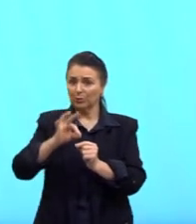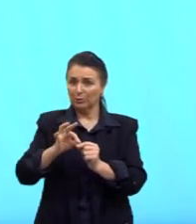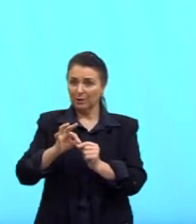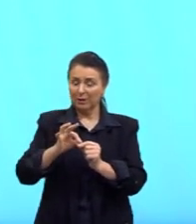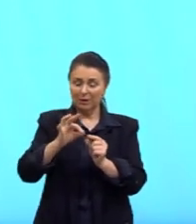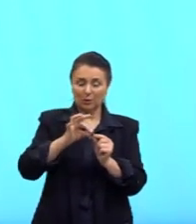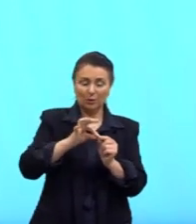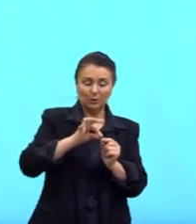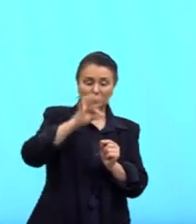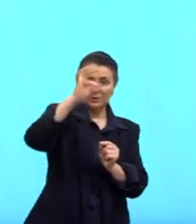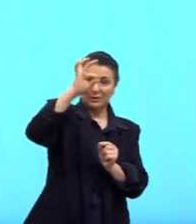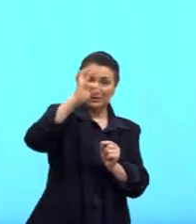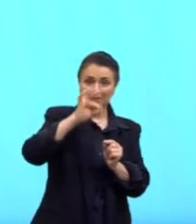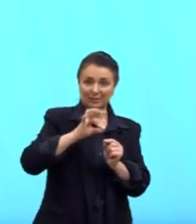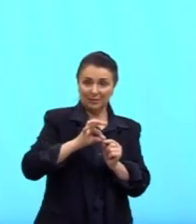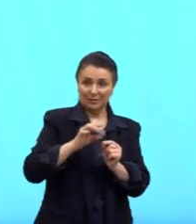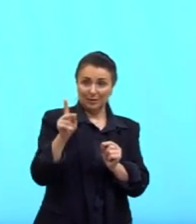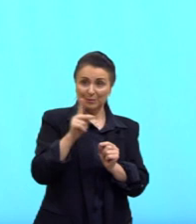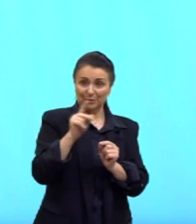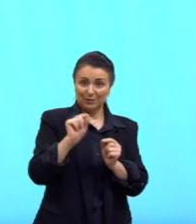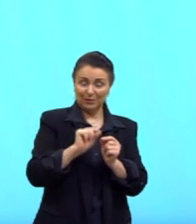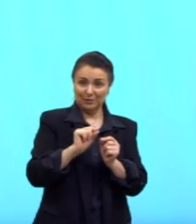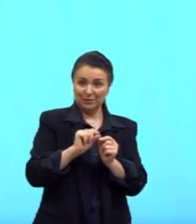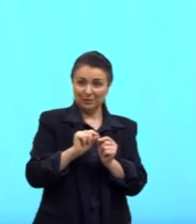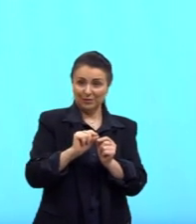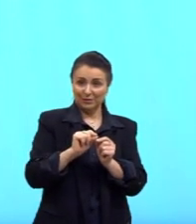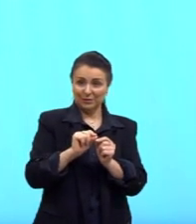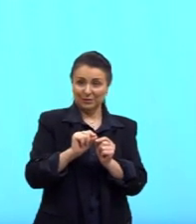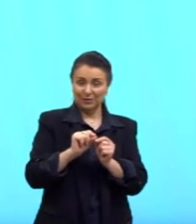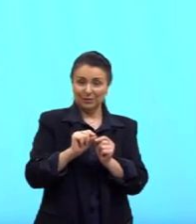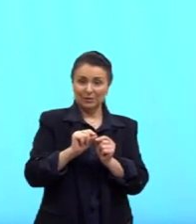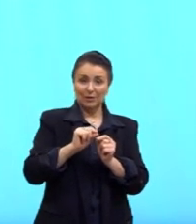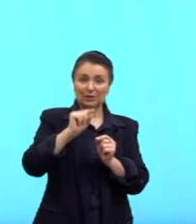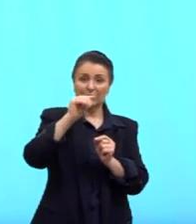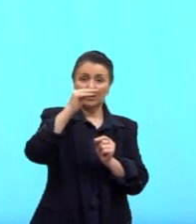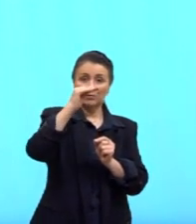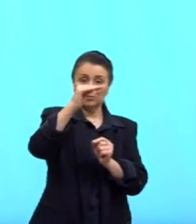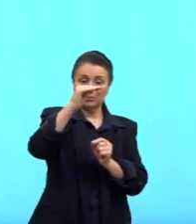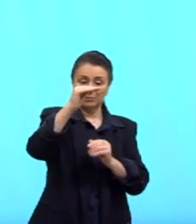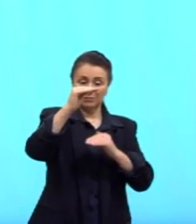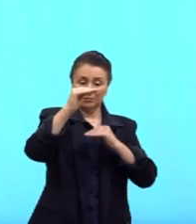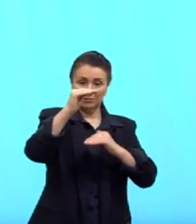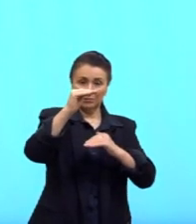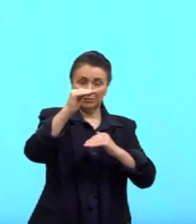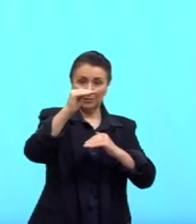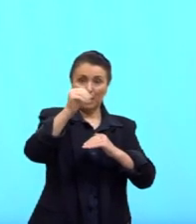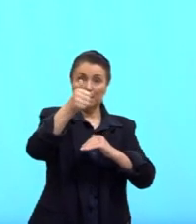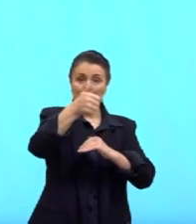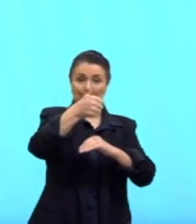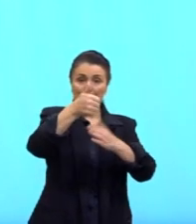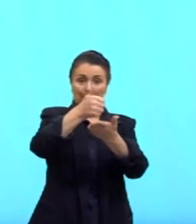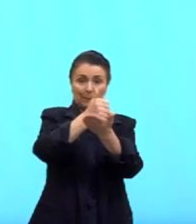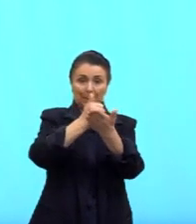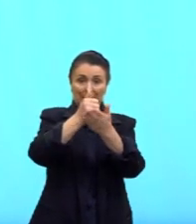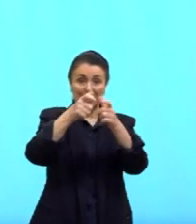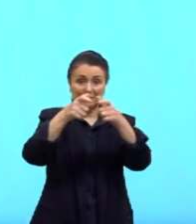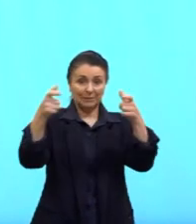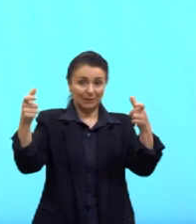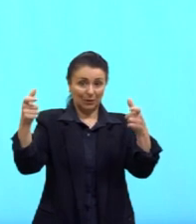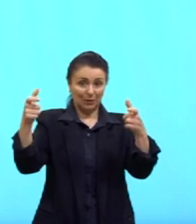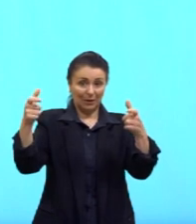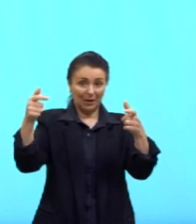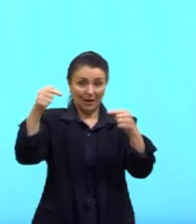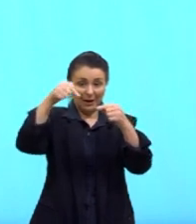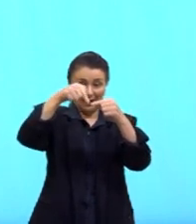segmento que eu formei aqui, que vai ali, né, de uma extremidade da base maior até o chão, até o plano,